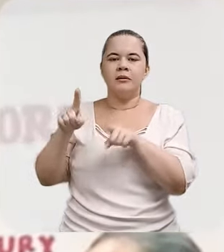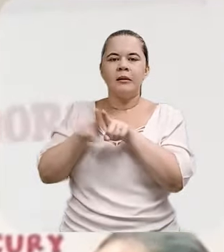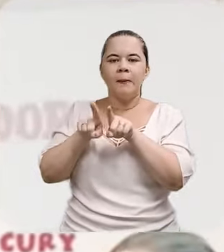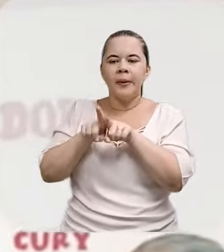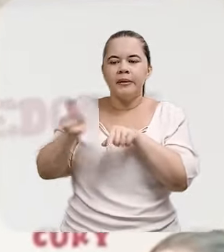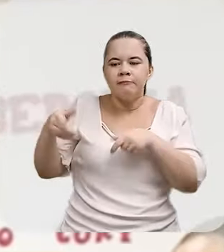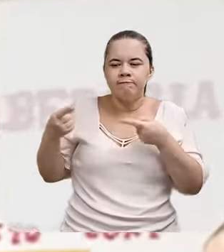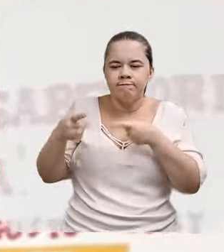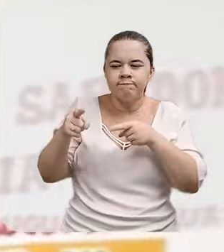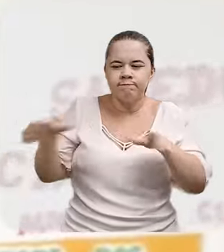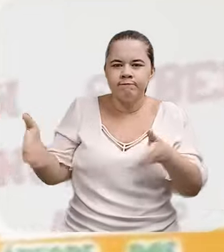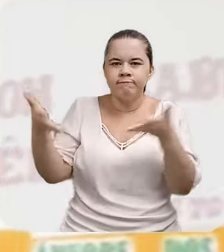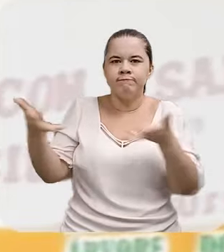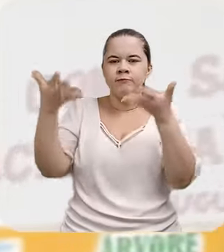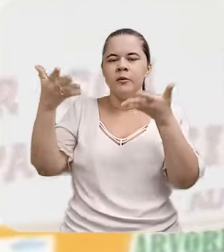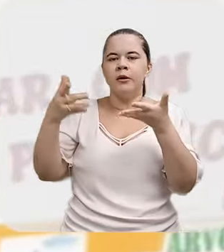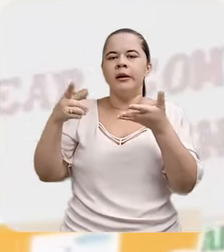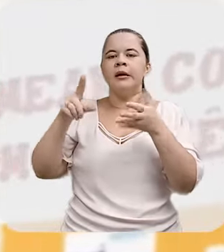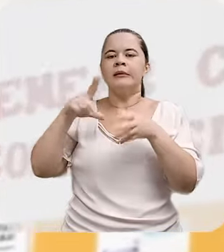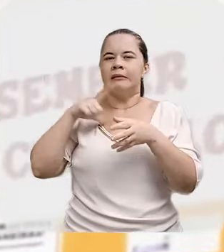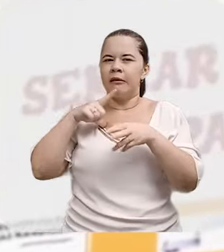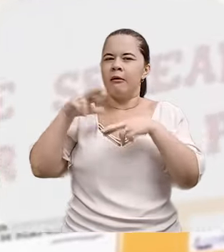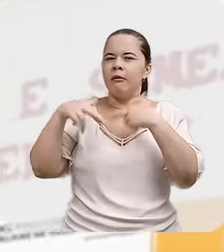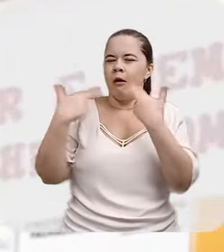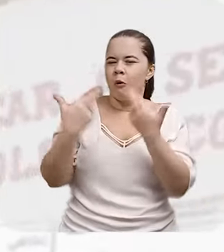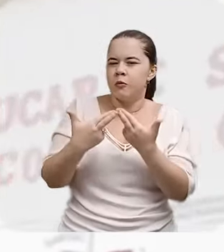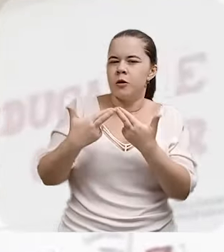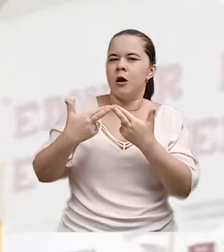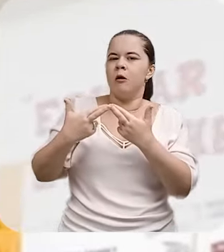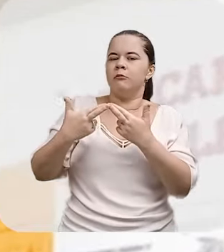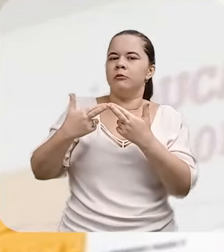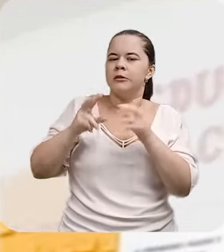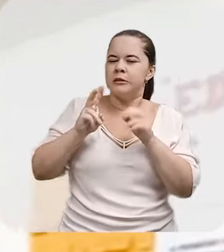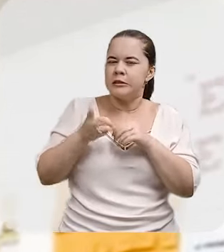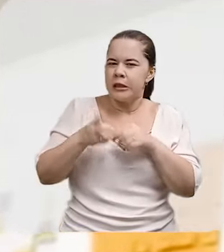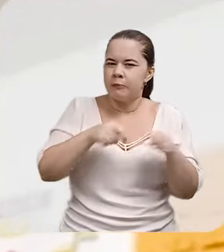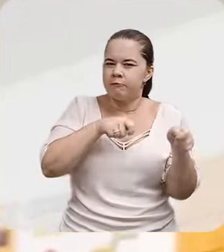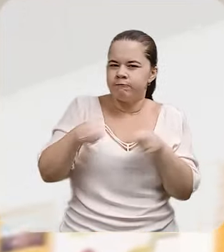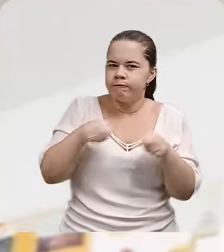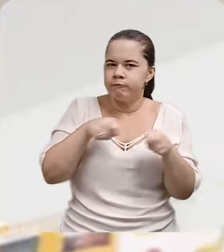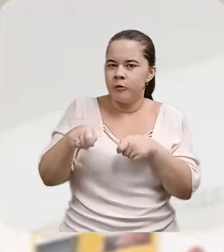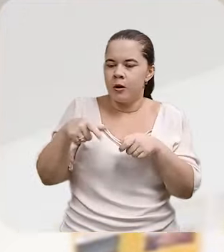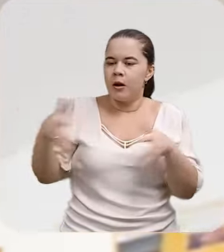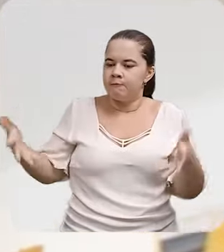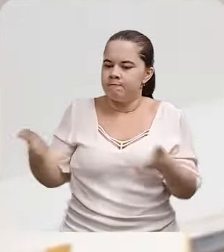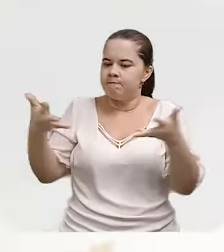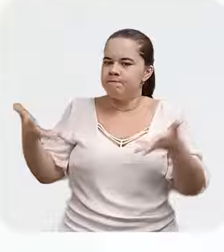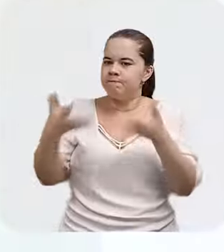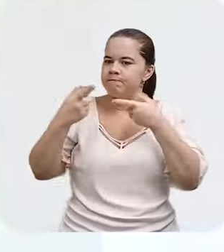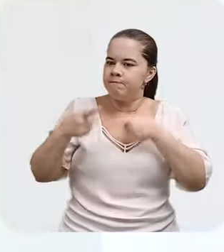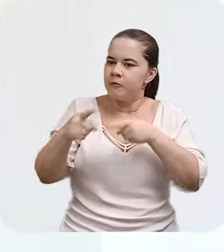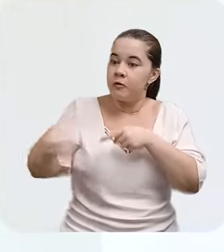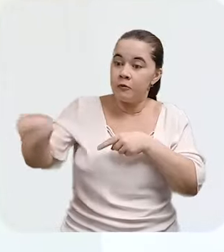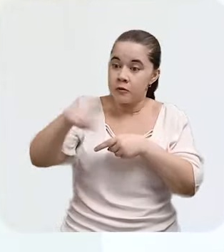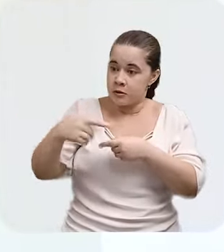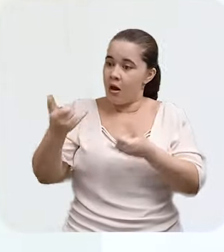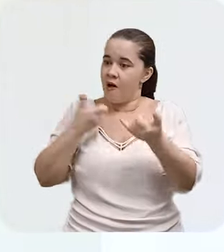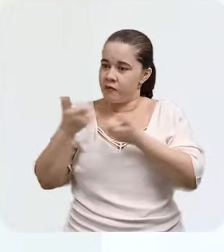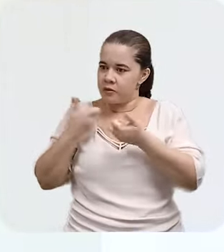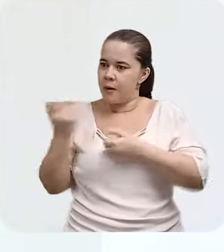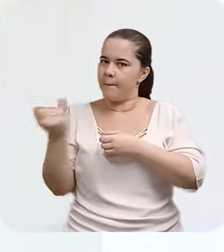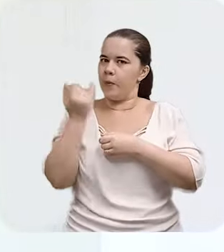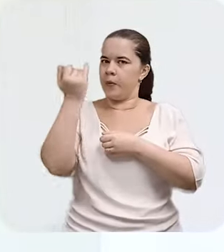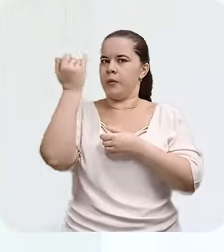o incentivo. A gente vai lembrando todas as reuniões que são feitas com a atenção básica, principalmente, vai relembrando e incentivando a